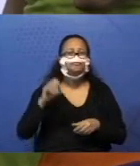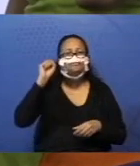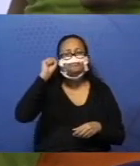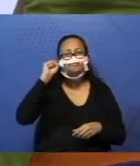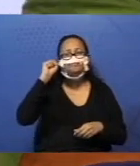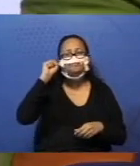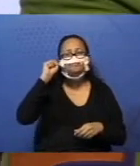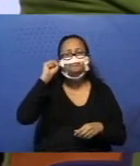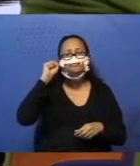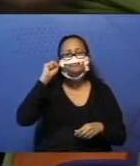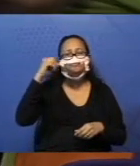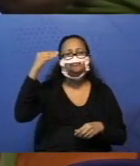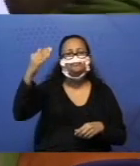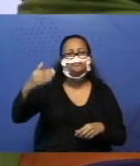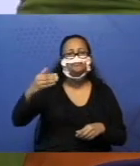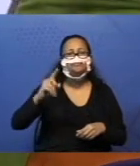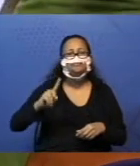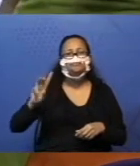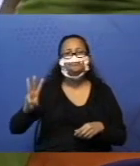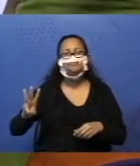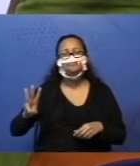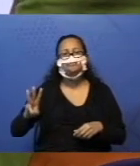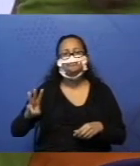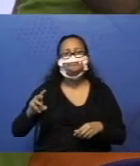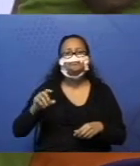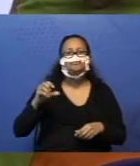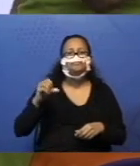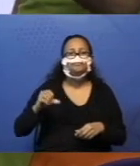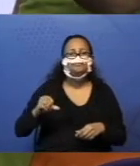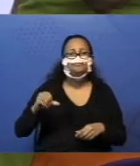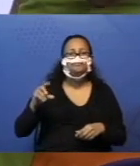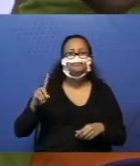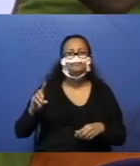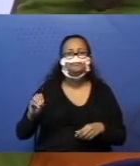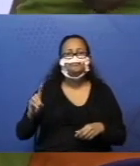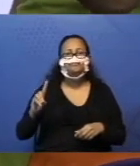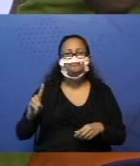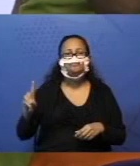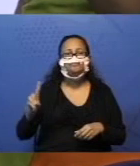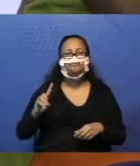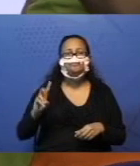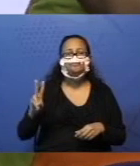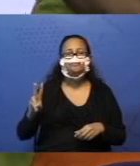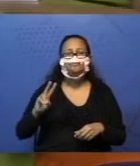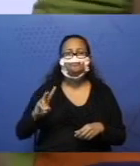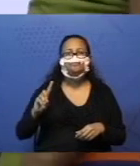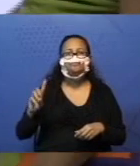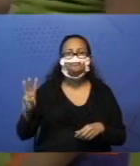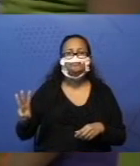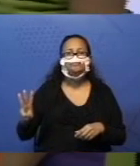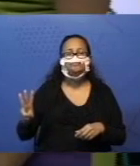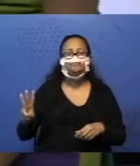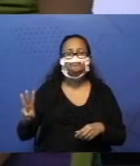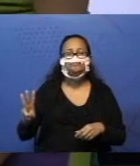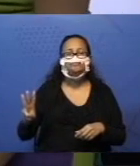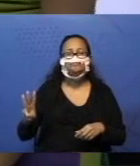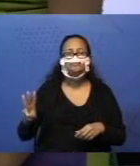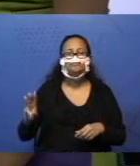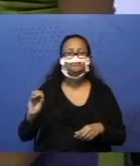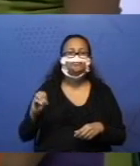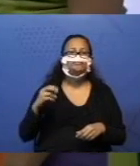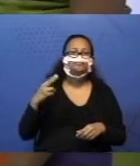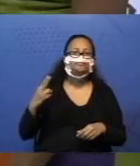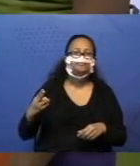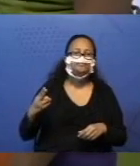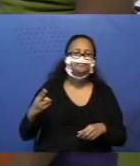cabeça para chegar lá no 13. 8, 9, 10, 11, 12, 13. Ou eu também venho